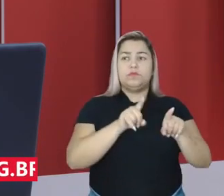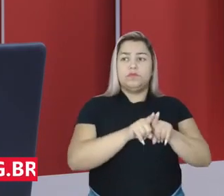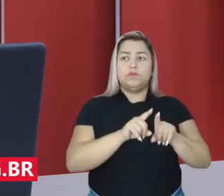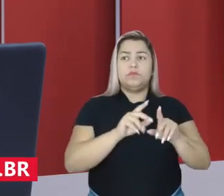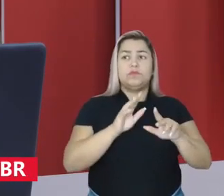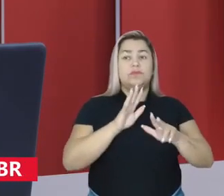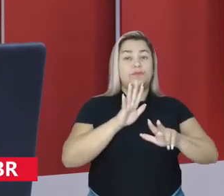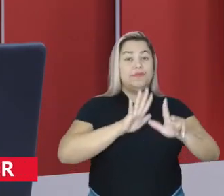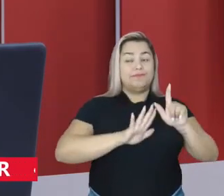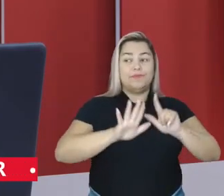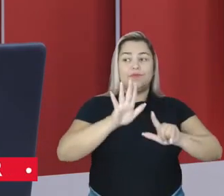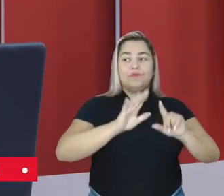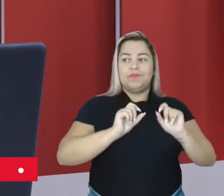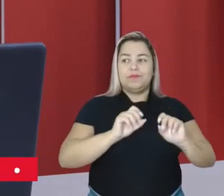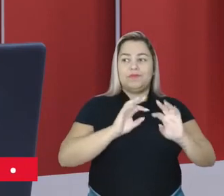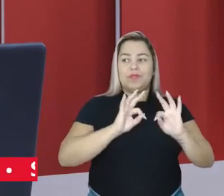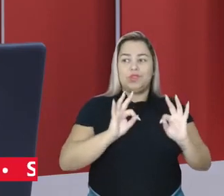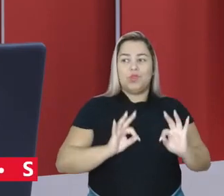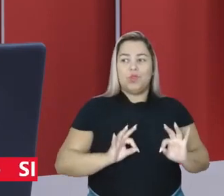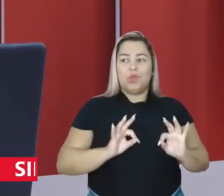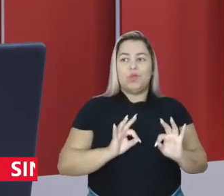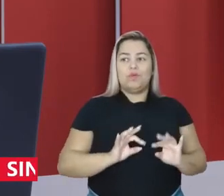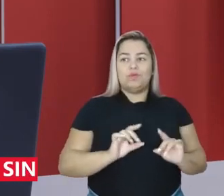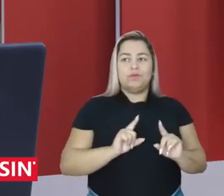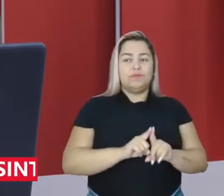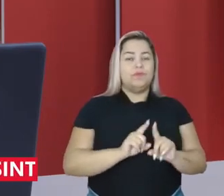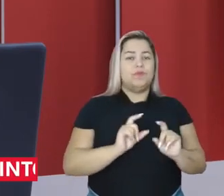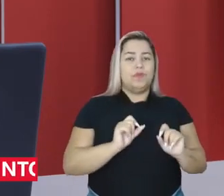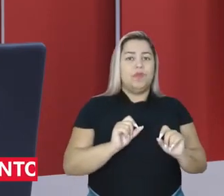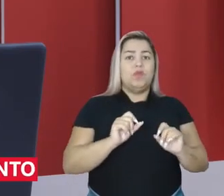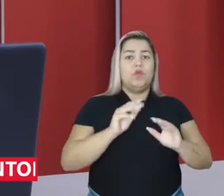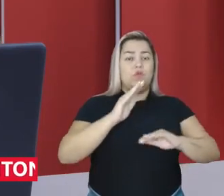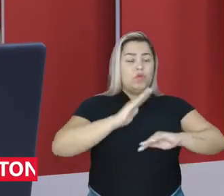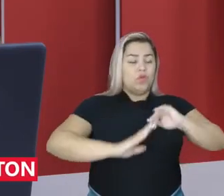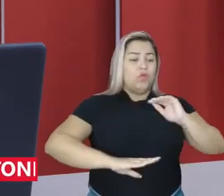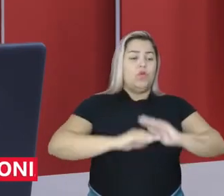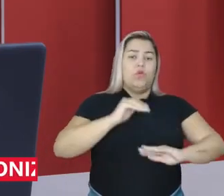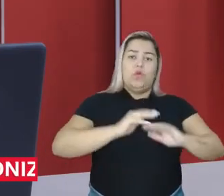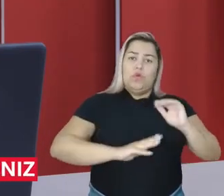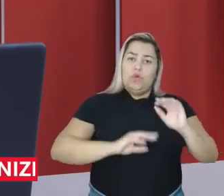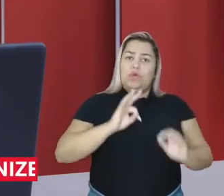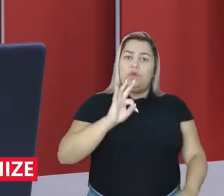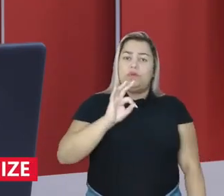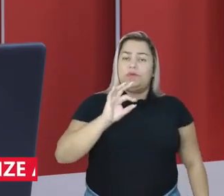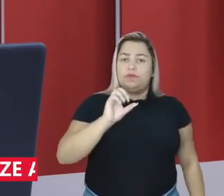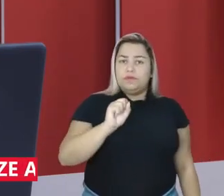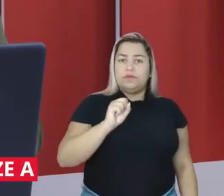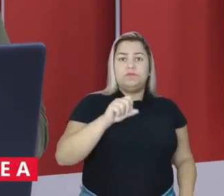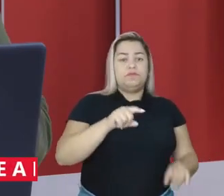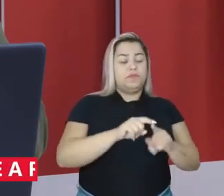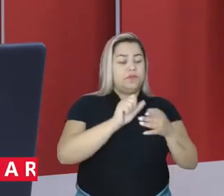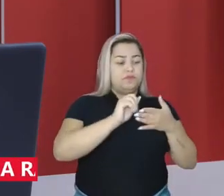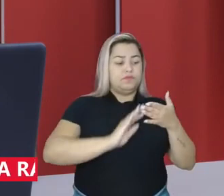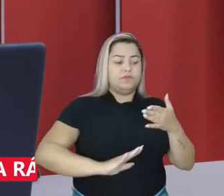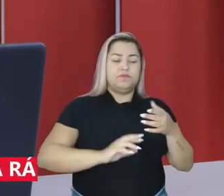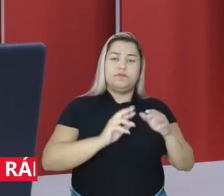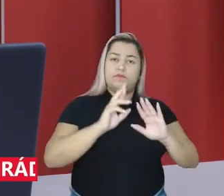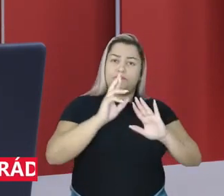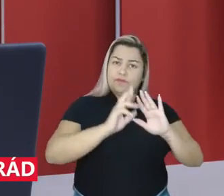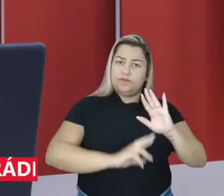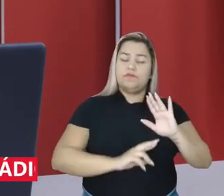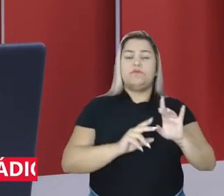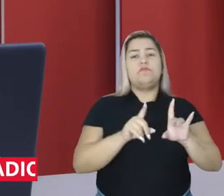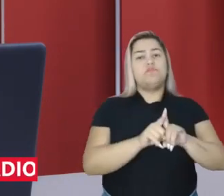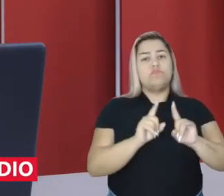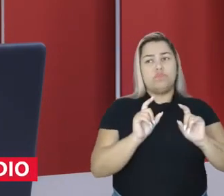plataformas tecnológicas, além dos atos normativos necessários para a implementação dessas atividades. Então, é regular também